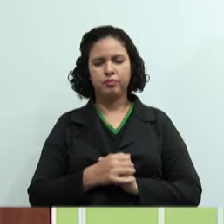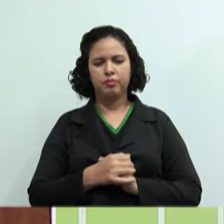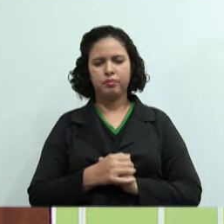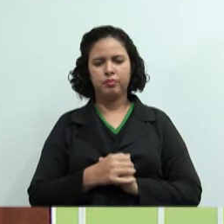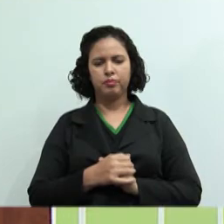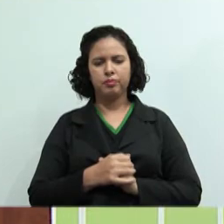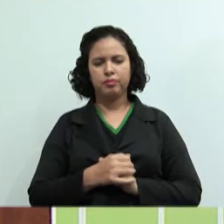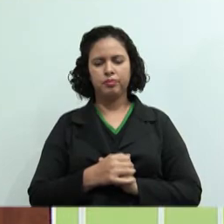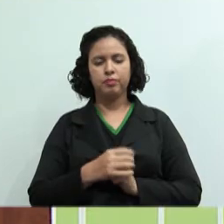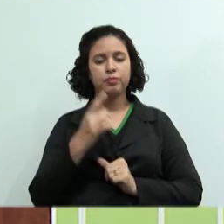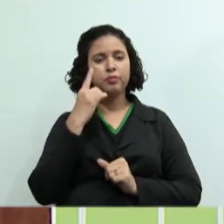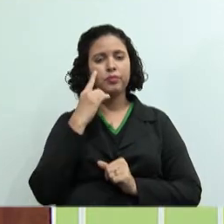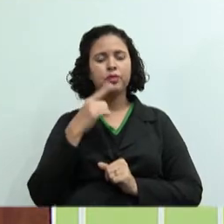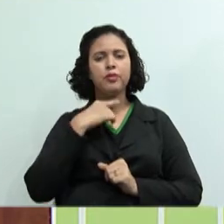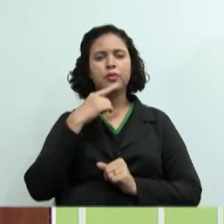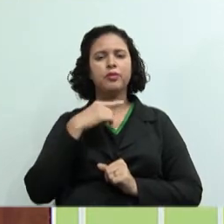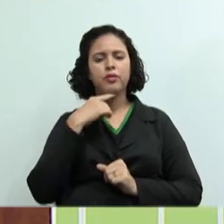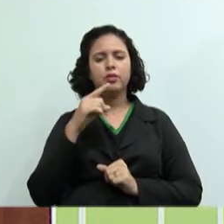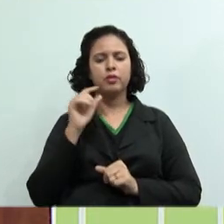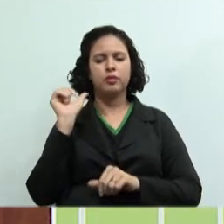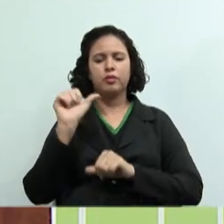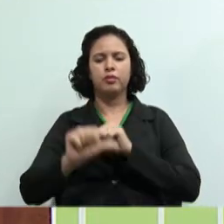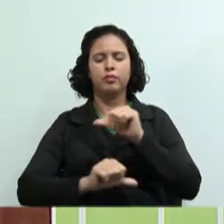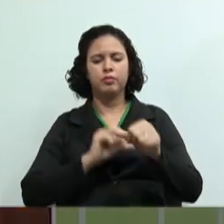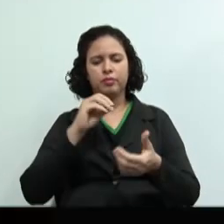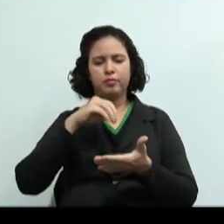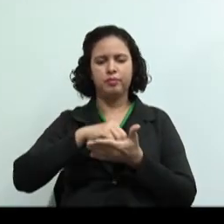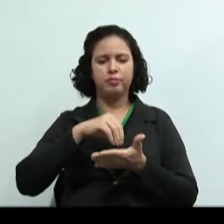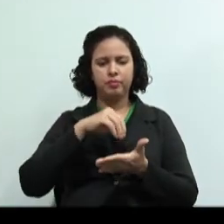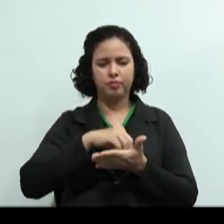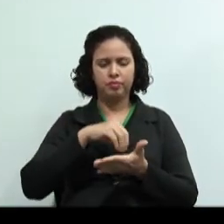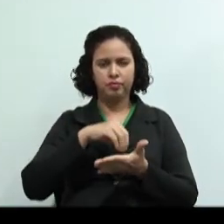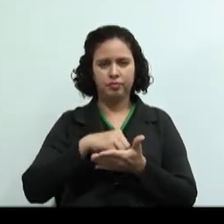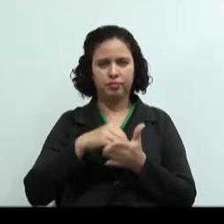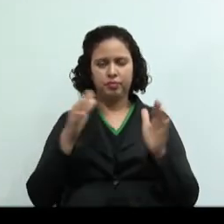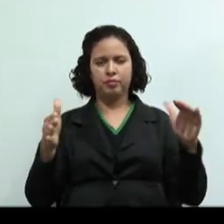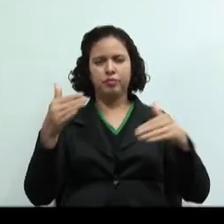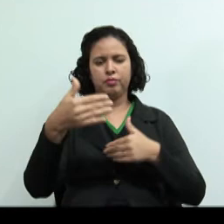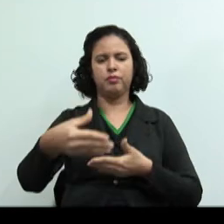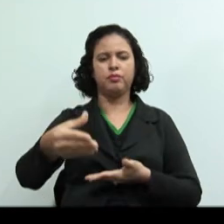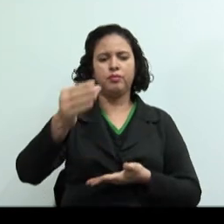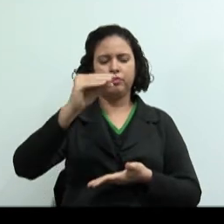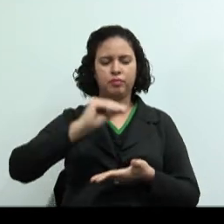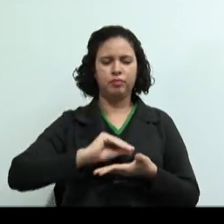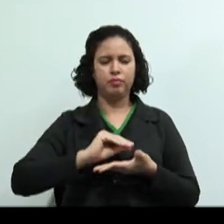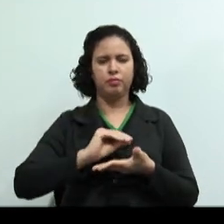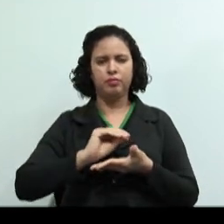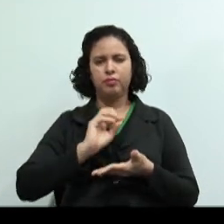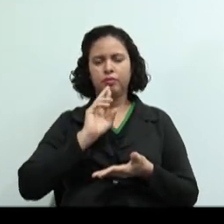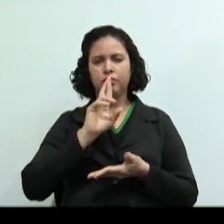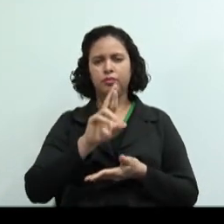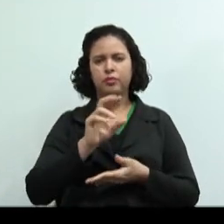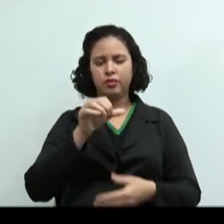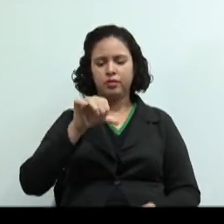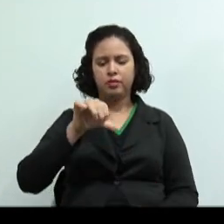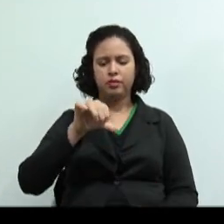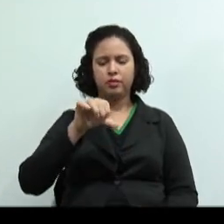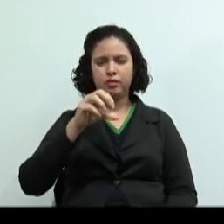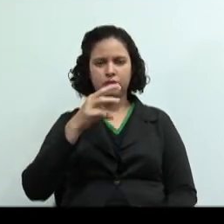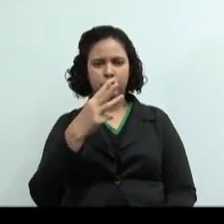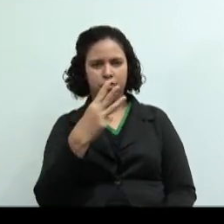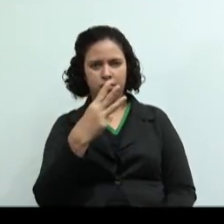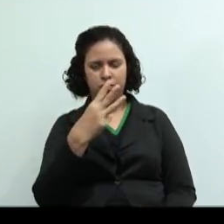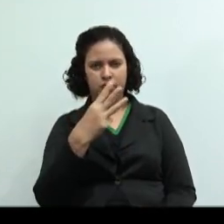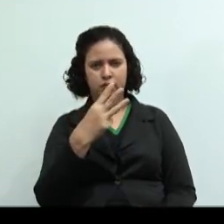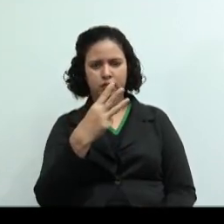Não consigo ajustar aqui, mas aí vai ficar faltando aqui a embalagem de produção, que vai dar R$ 93 mil. Então, os custos diretos R